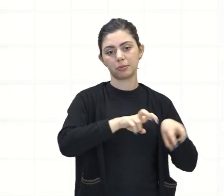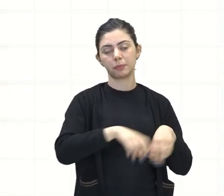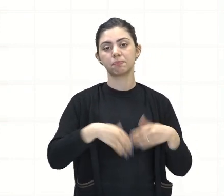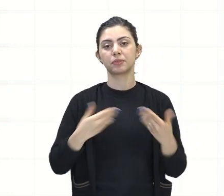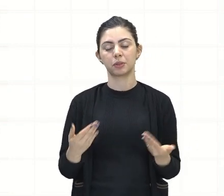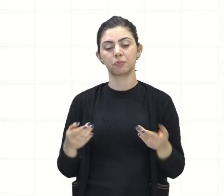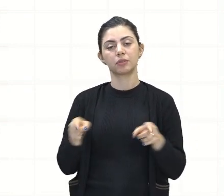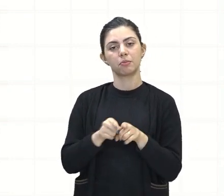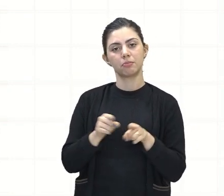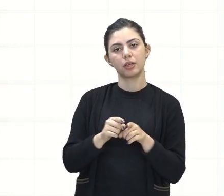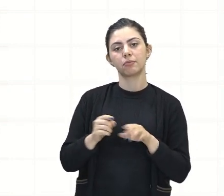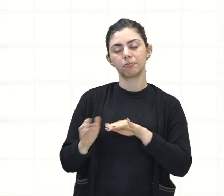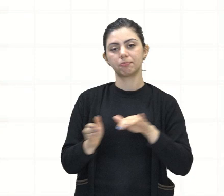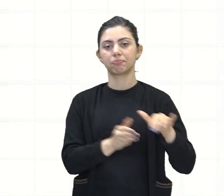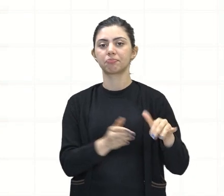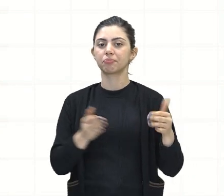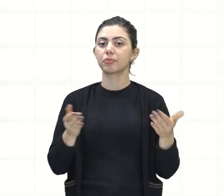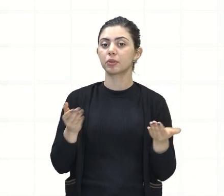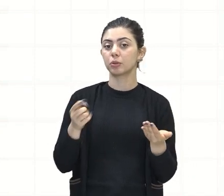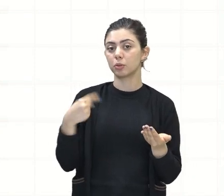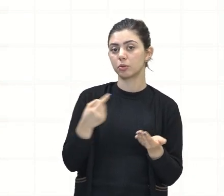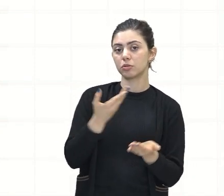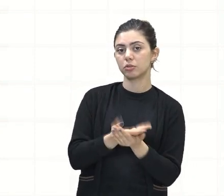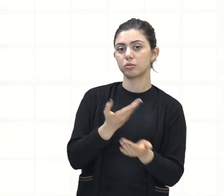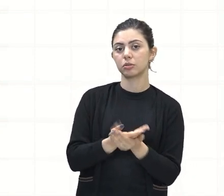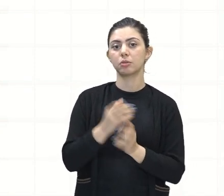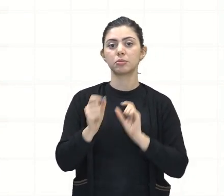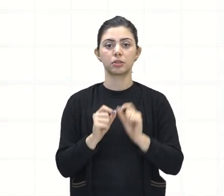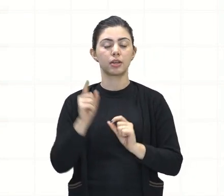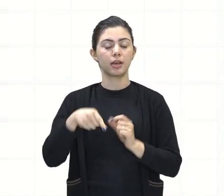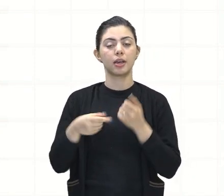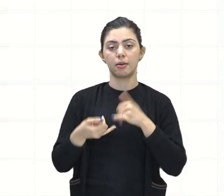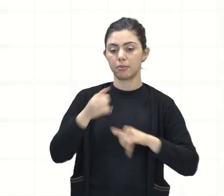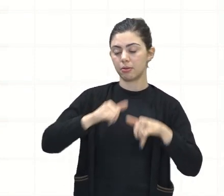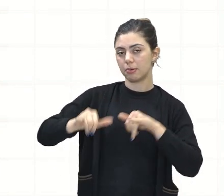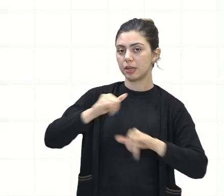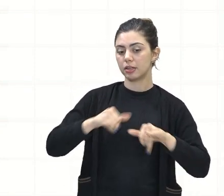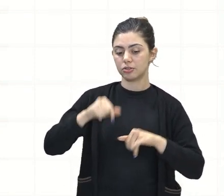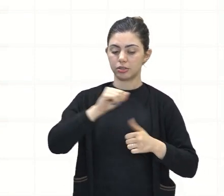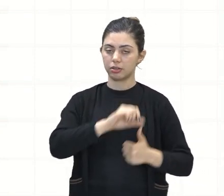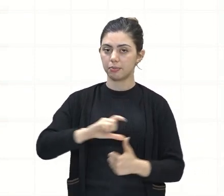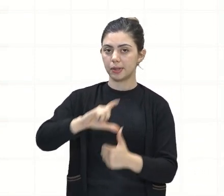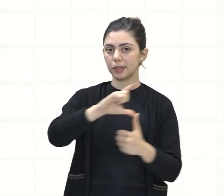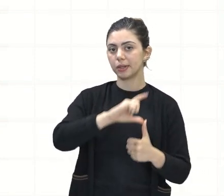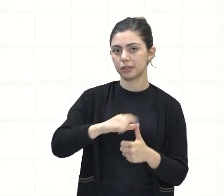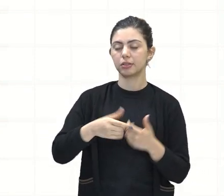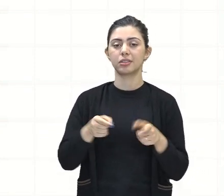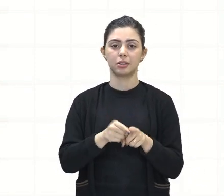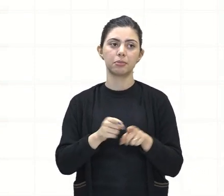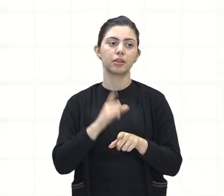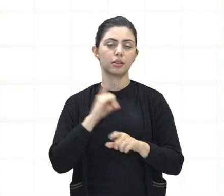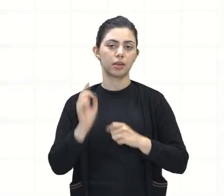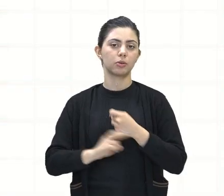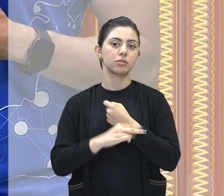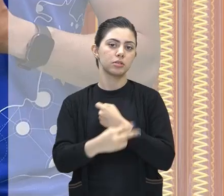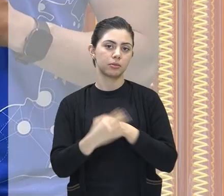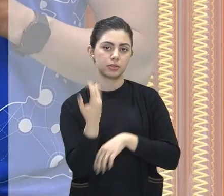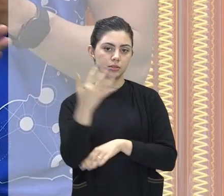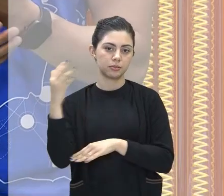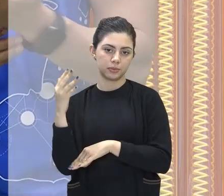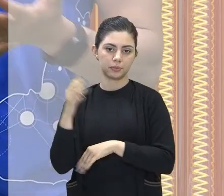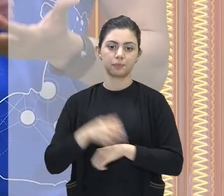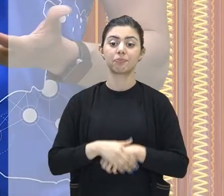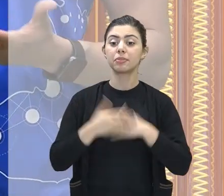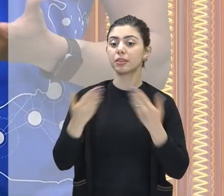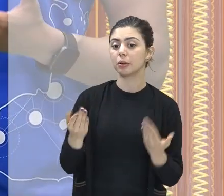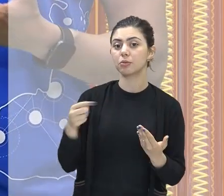4, nós também falamos sobre produção de energia na América Latina e seus impactos ambientais. Então eu falei um pouco sobre como